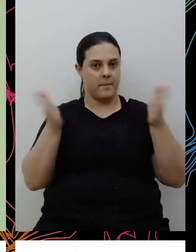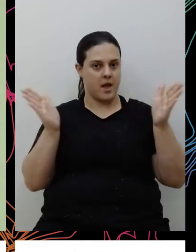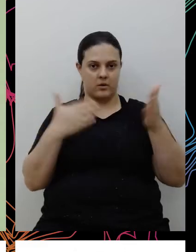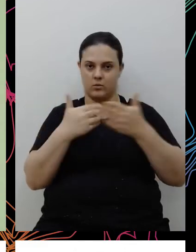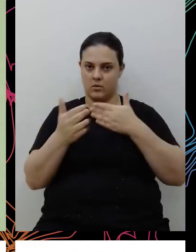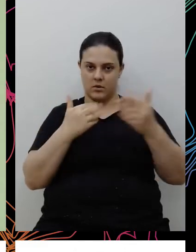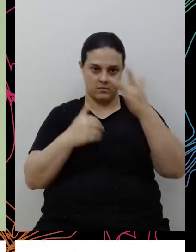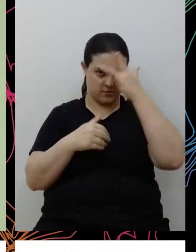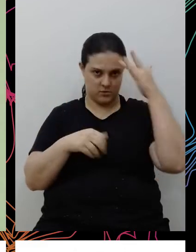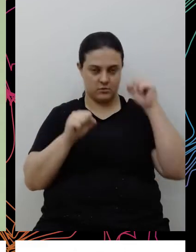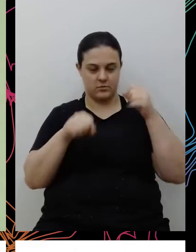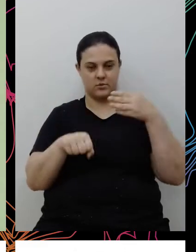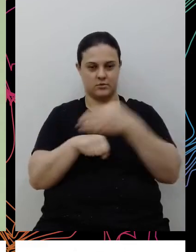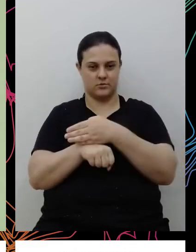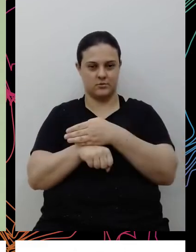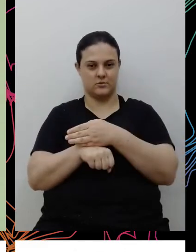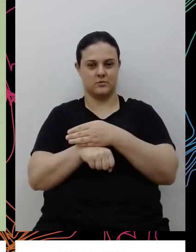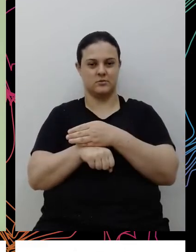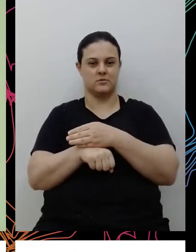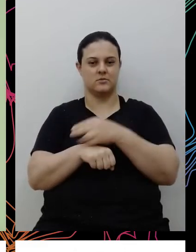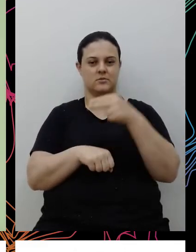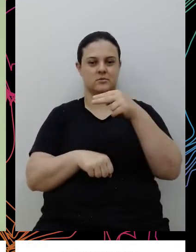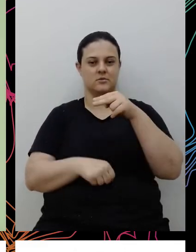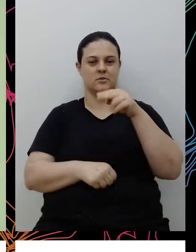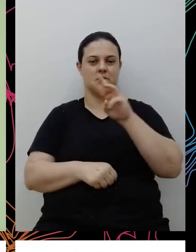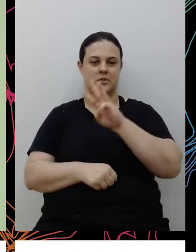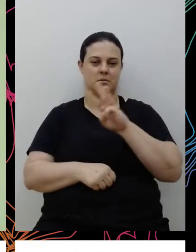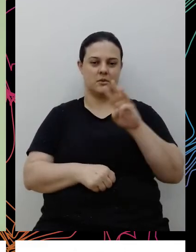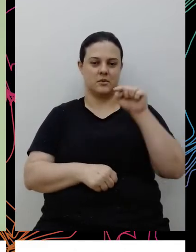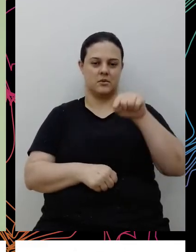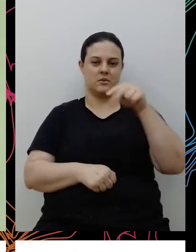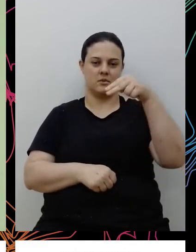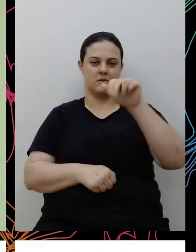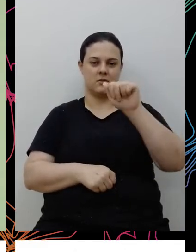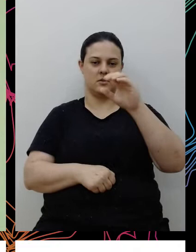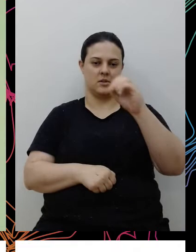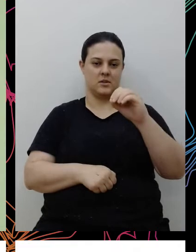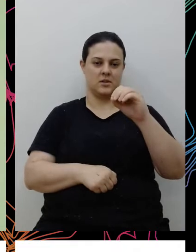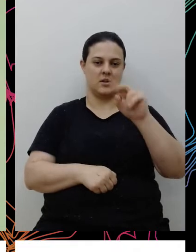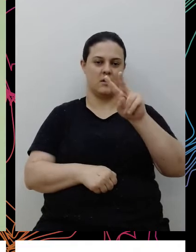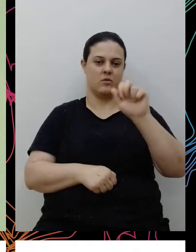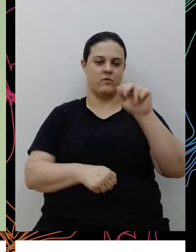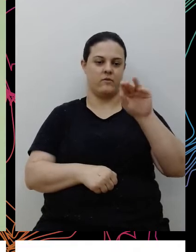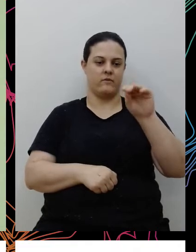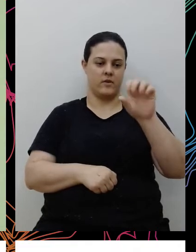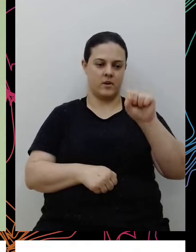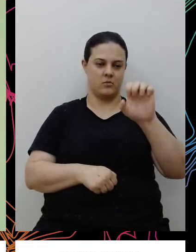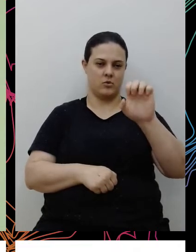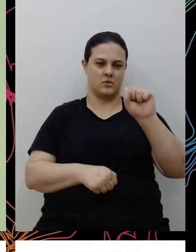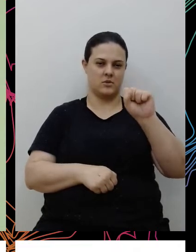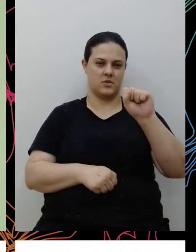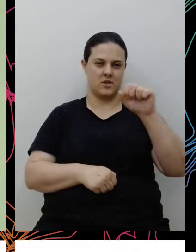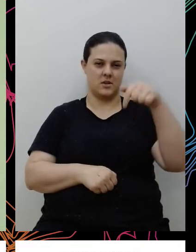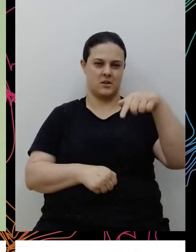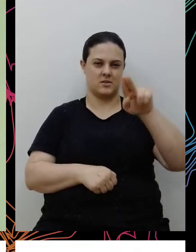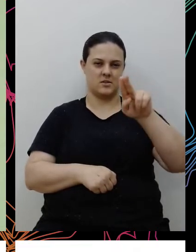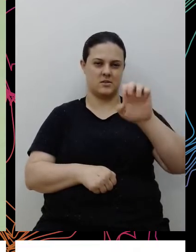convido o hotsite ao não-www, www.nãovamosesquecer.com.br www